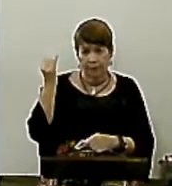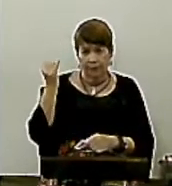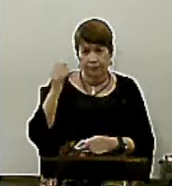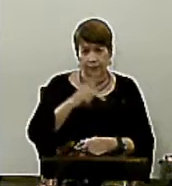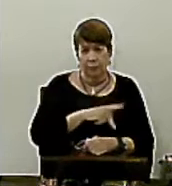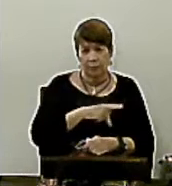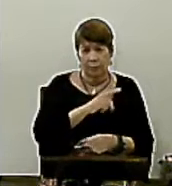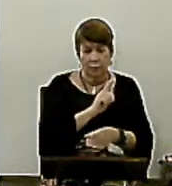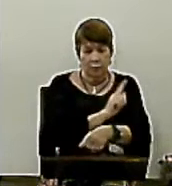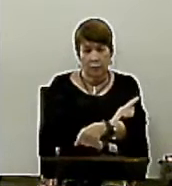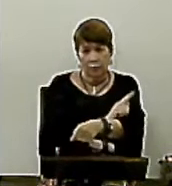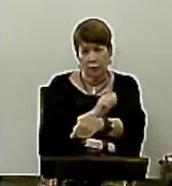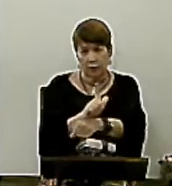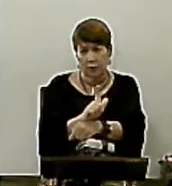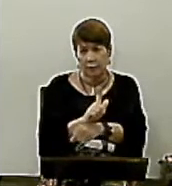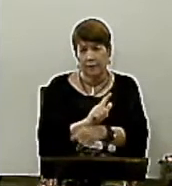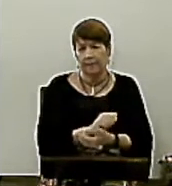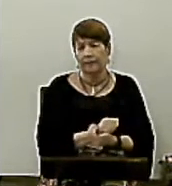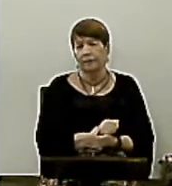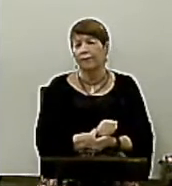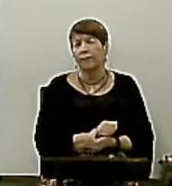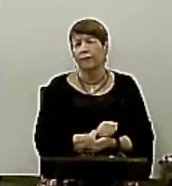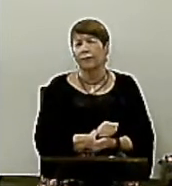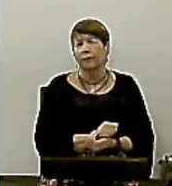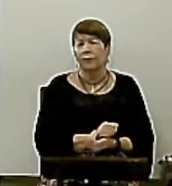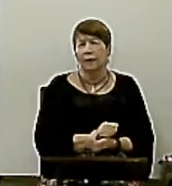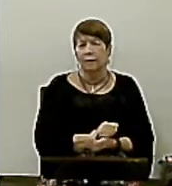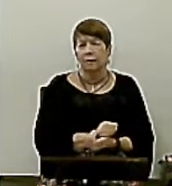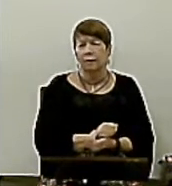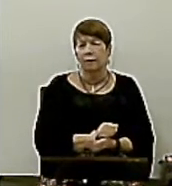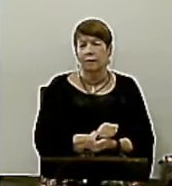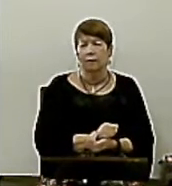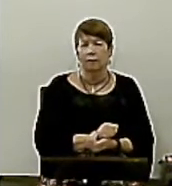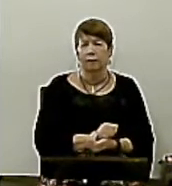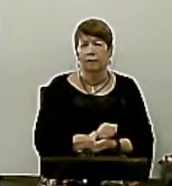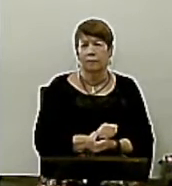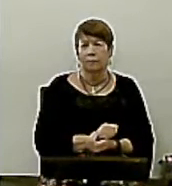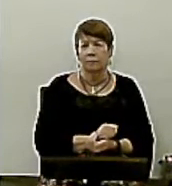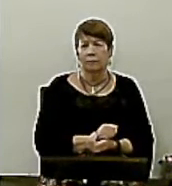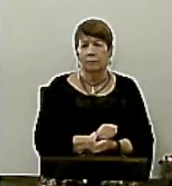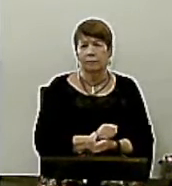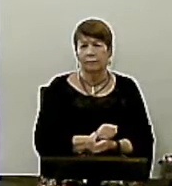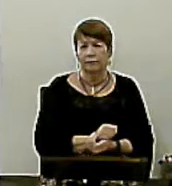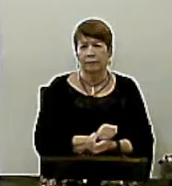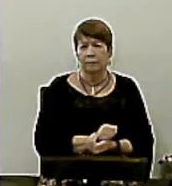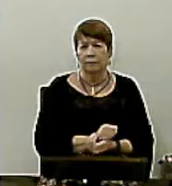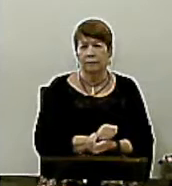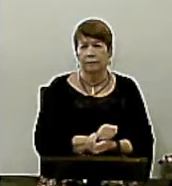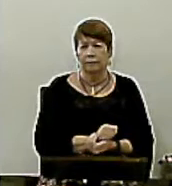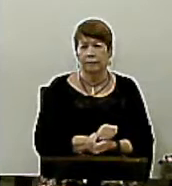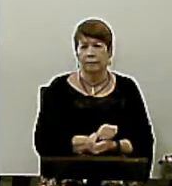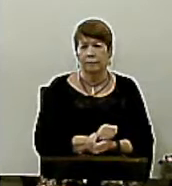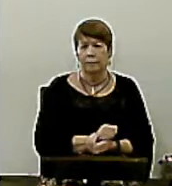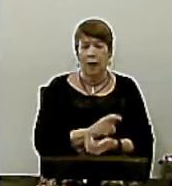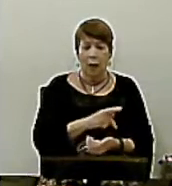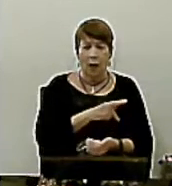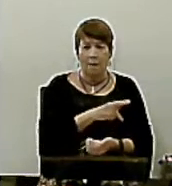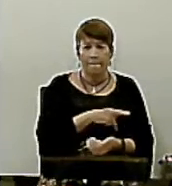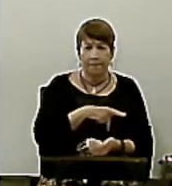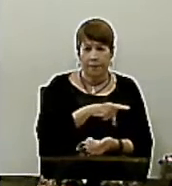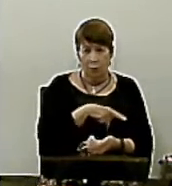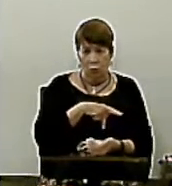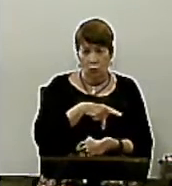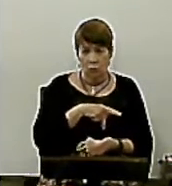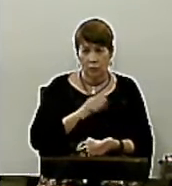comentarista desse texto, chega a chamá-la de a escritura da liberdade cristã, a carta de Paulo aos